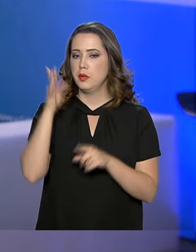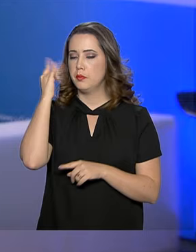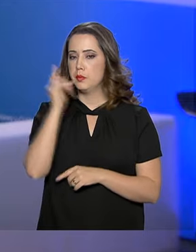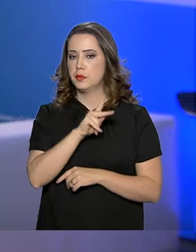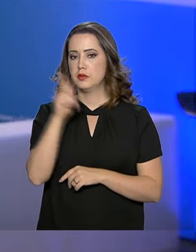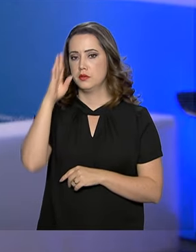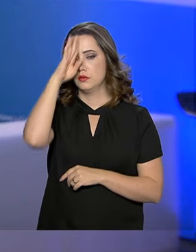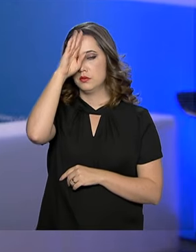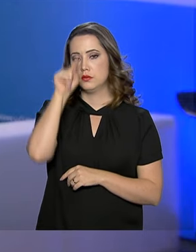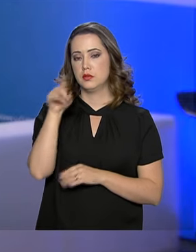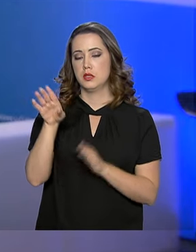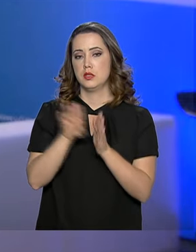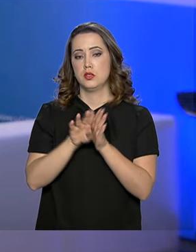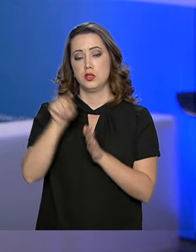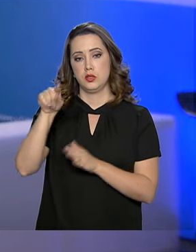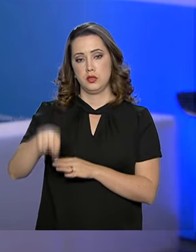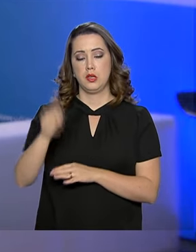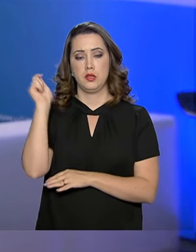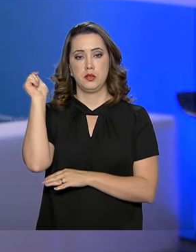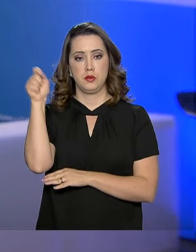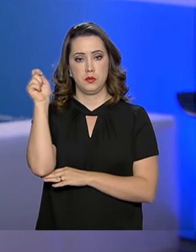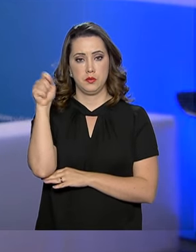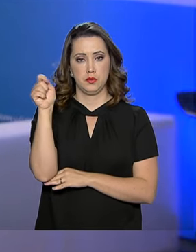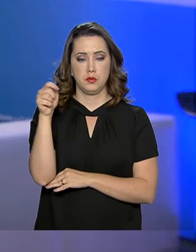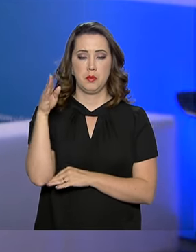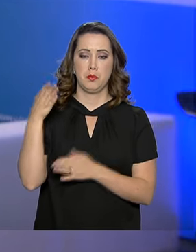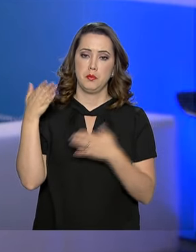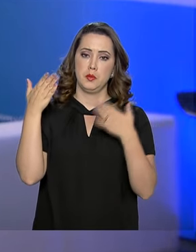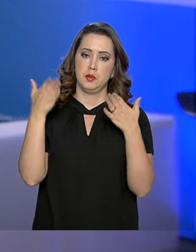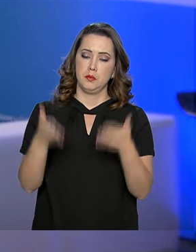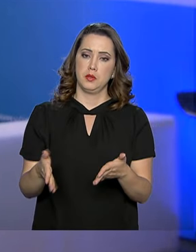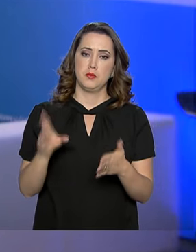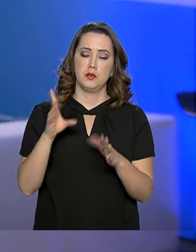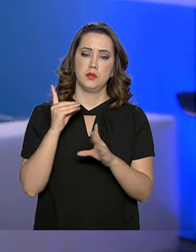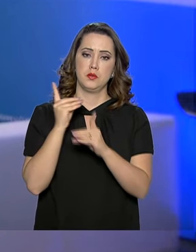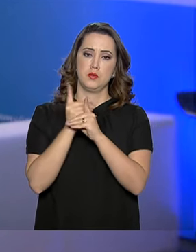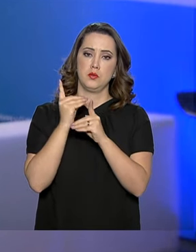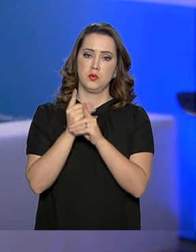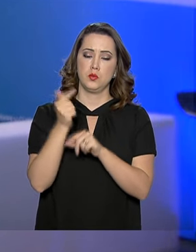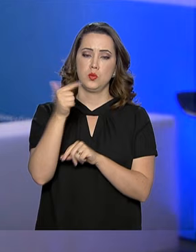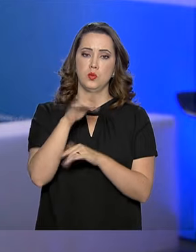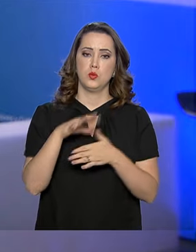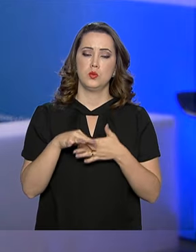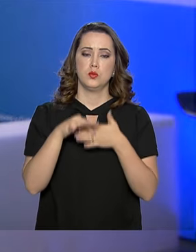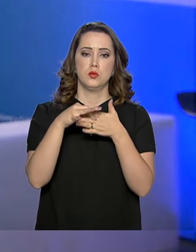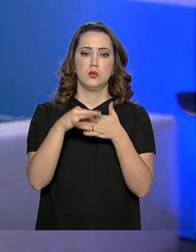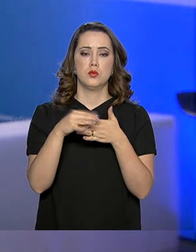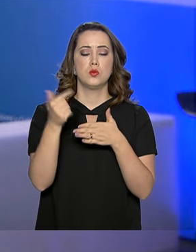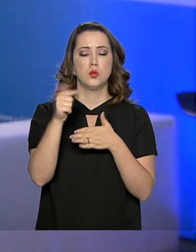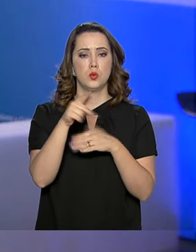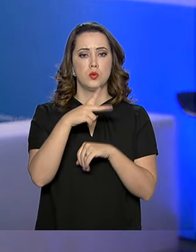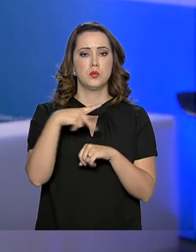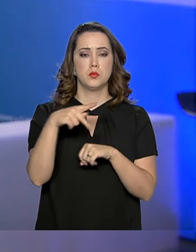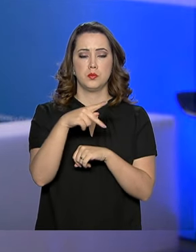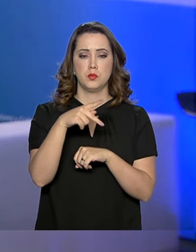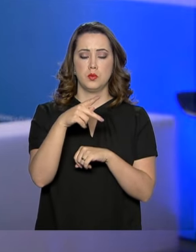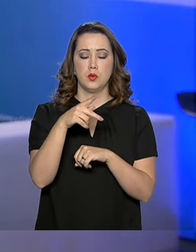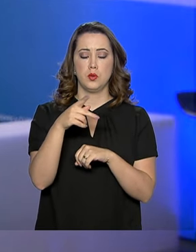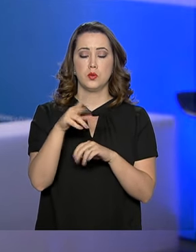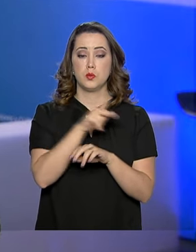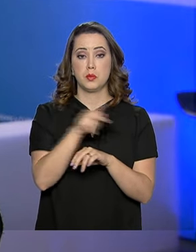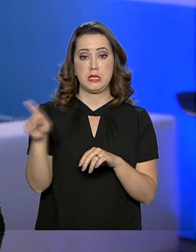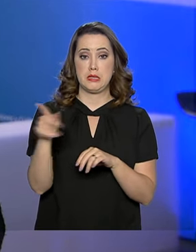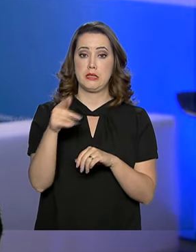Jair Bolsonaro chega aqui à cidade de Santa Fé, na Argentina, para participar desse encontro com os outros líderes, com os outros presidentes da América